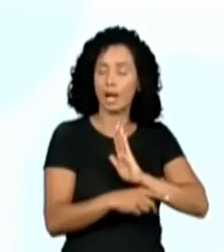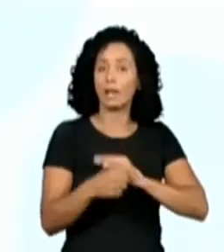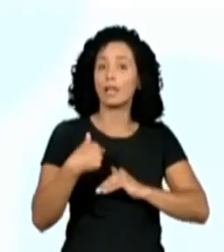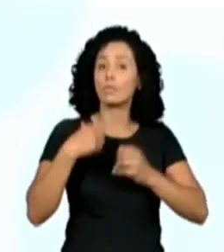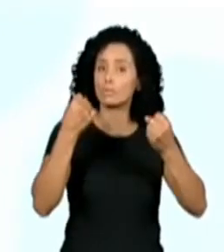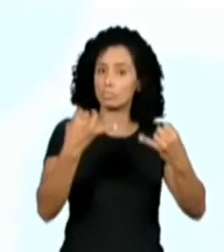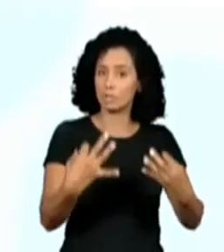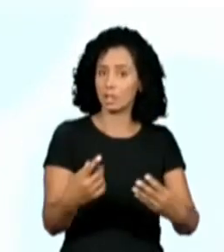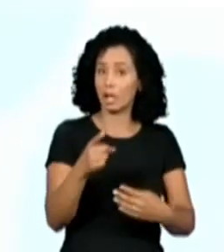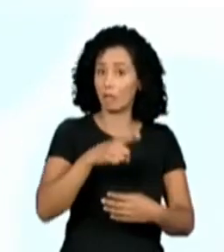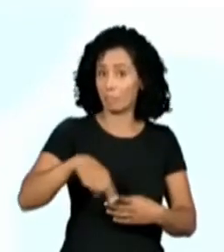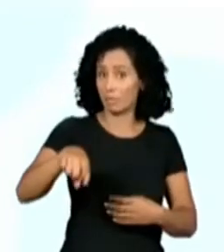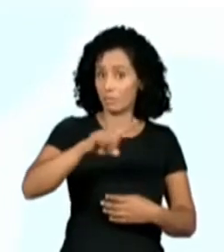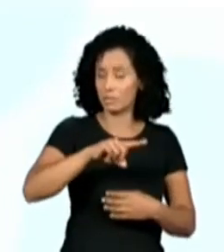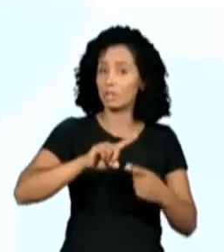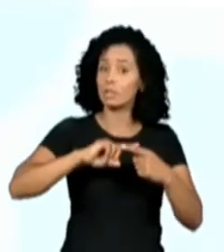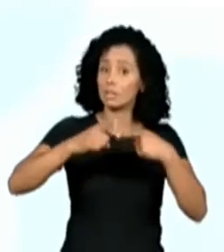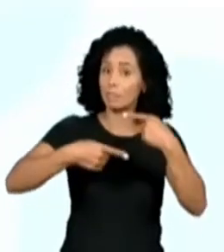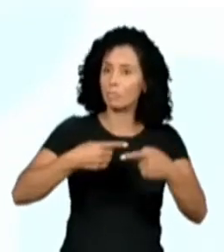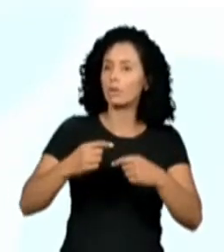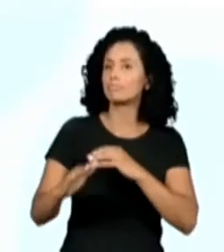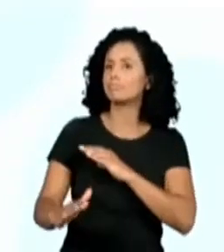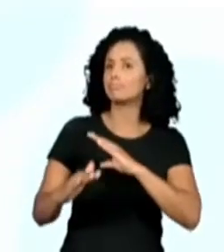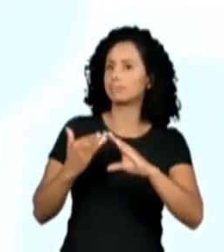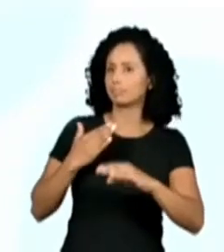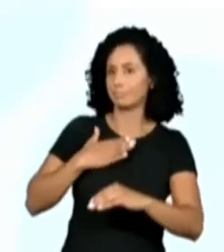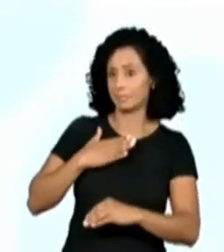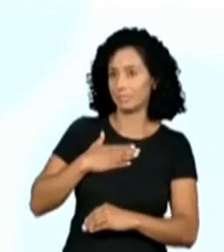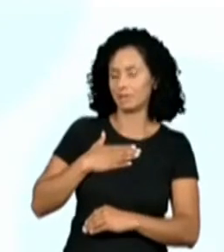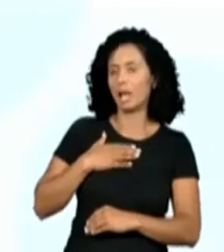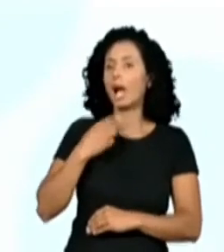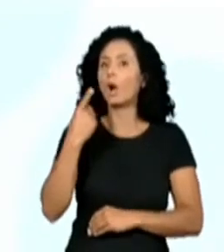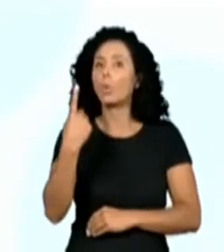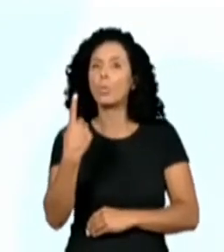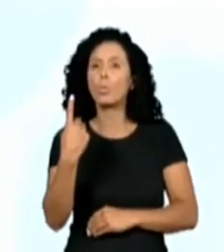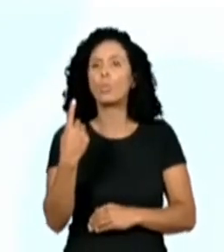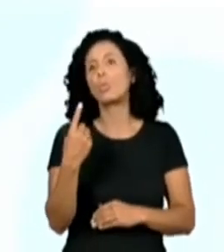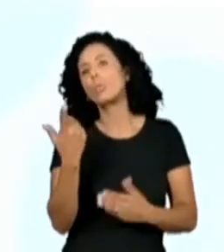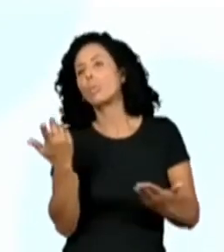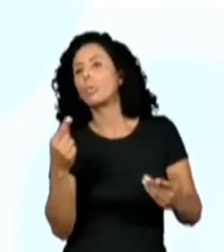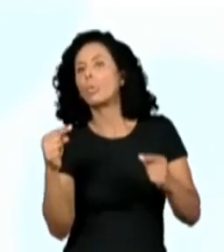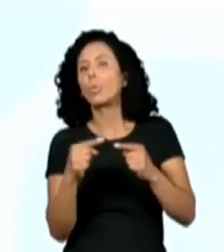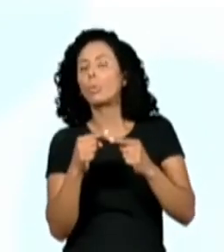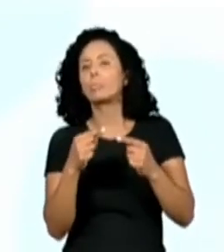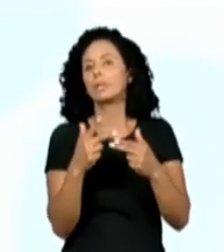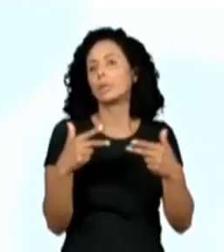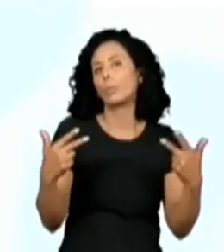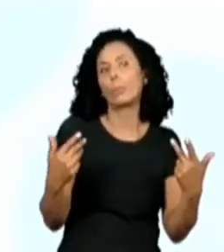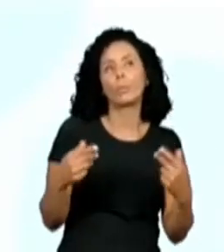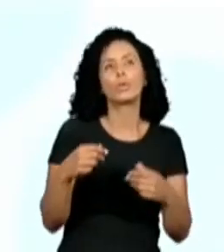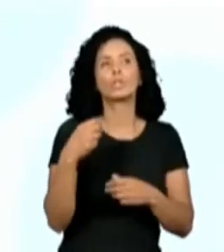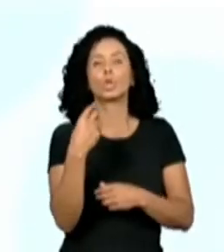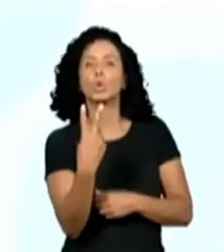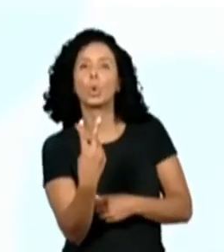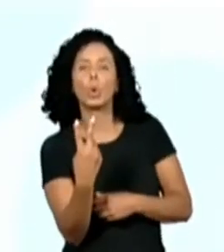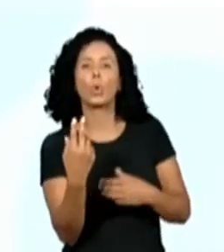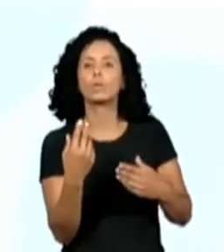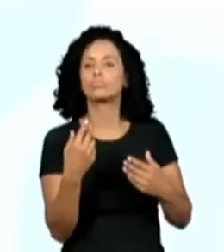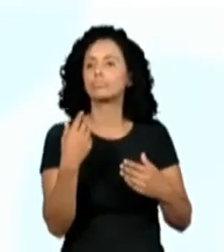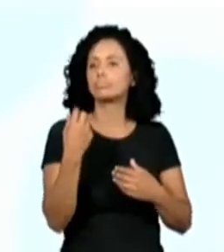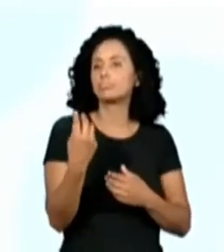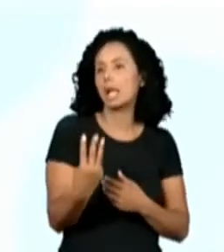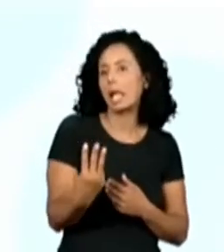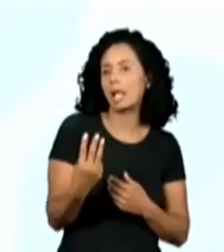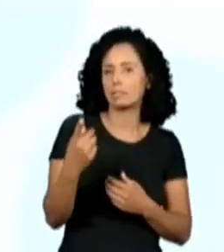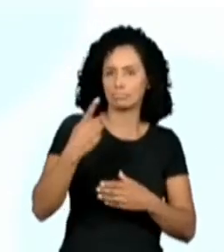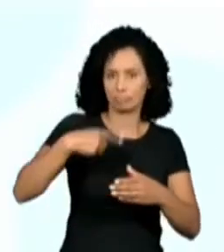E aí vocês vão mandando aqui no chat para mim, ó. Ah, número 1 é isso, número 2 é aquilo, número 3 é aquilo. E a gente vai indo para ver se você lembra